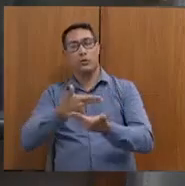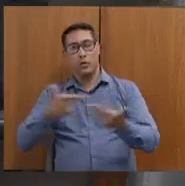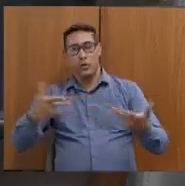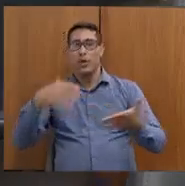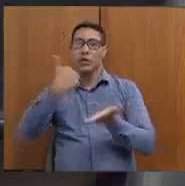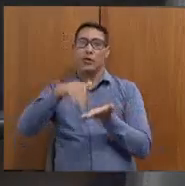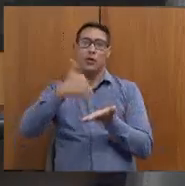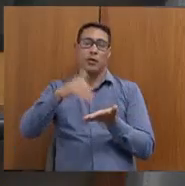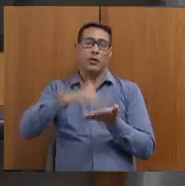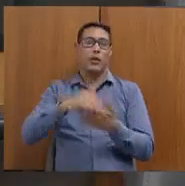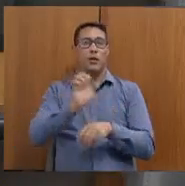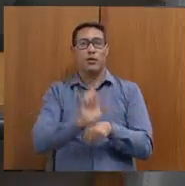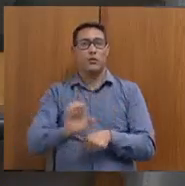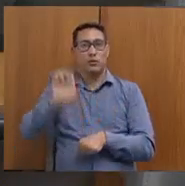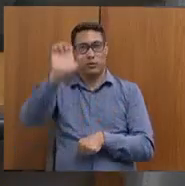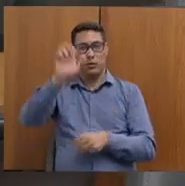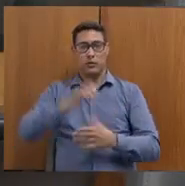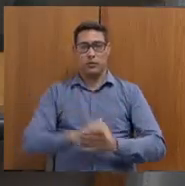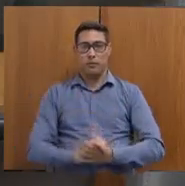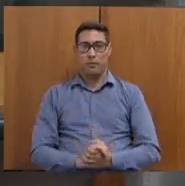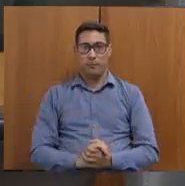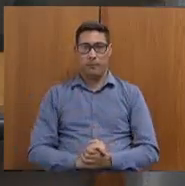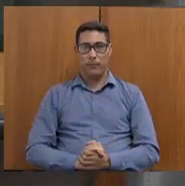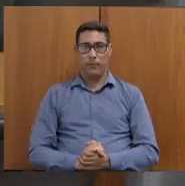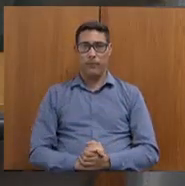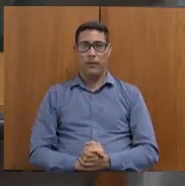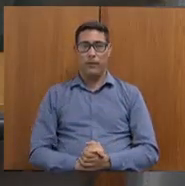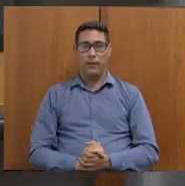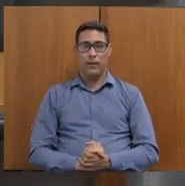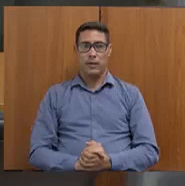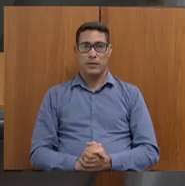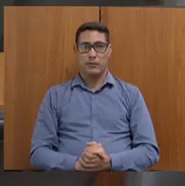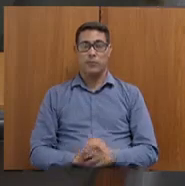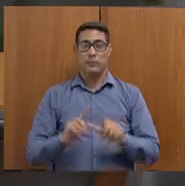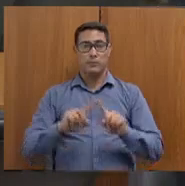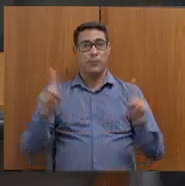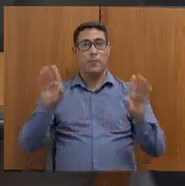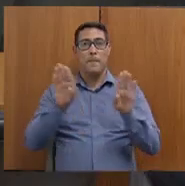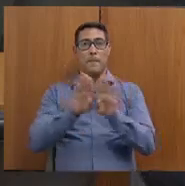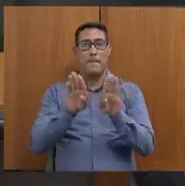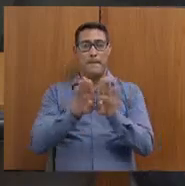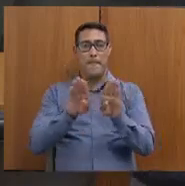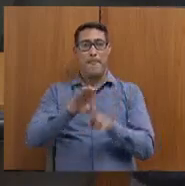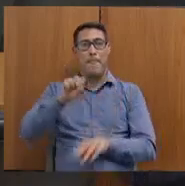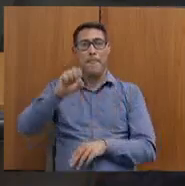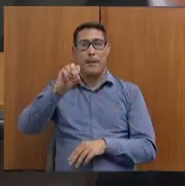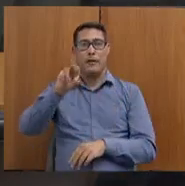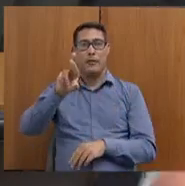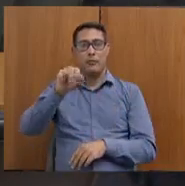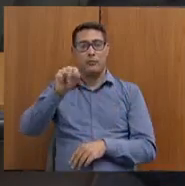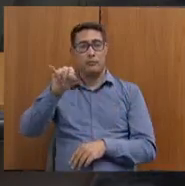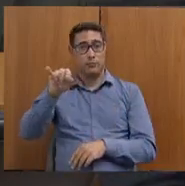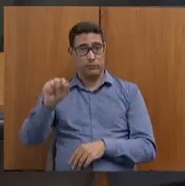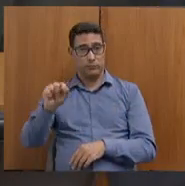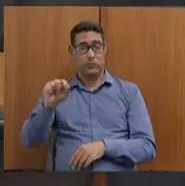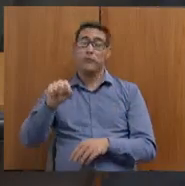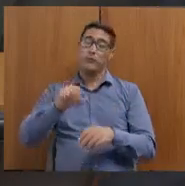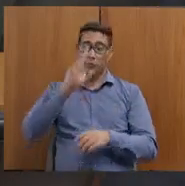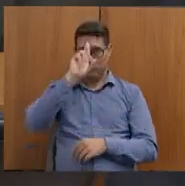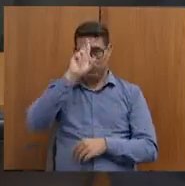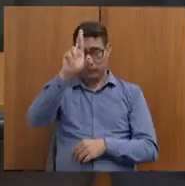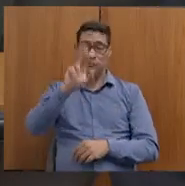do Estado de Desenvolvimento Social. Assim como Soraya Romina, chefe de gabinete.